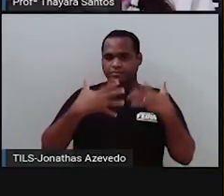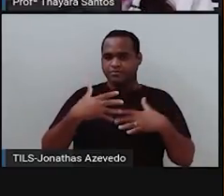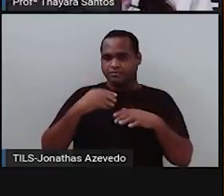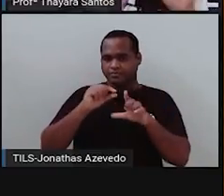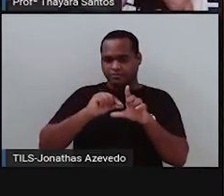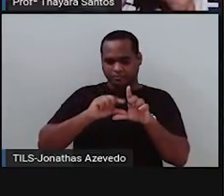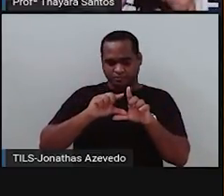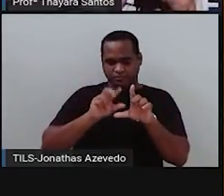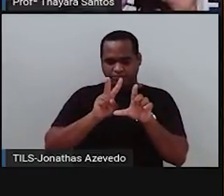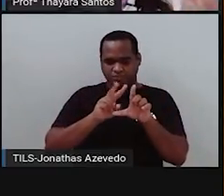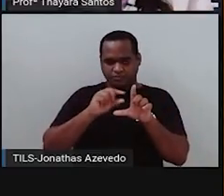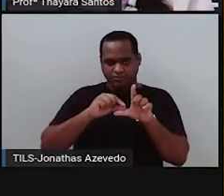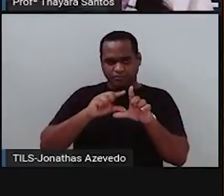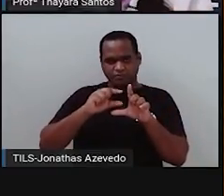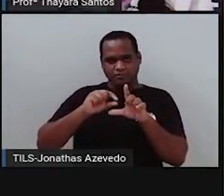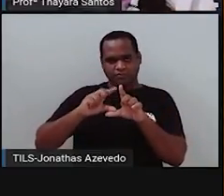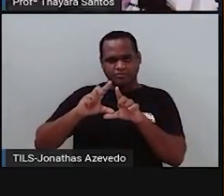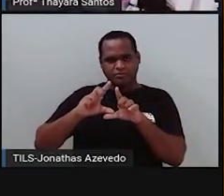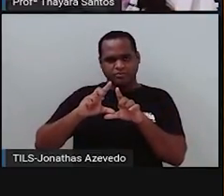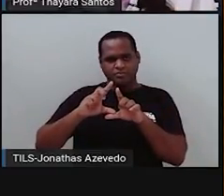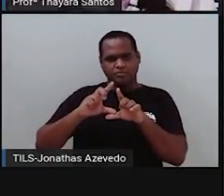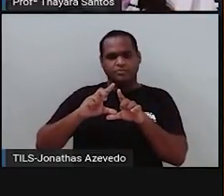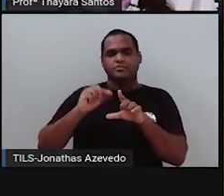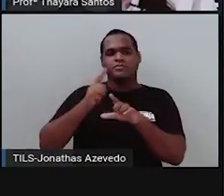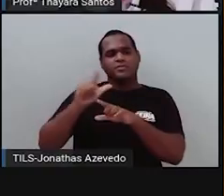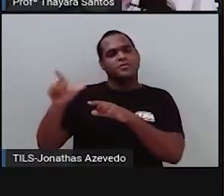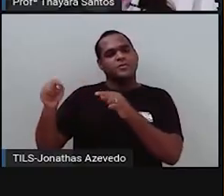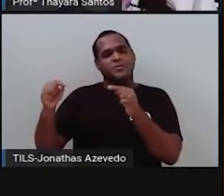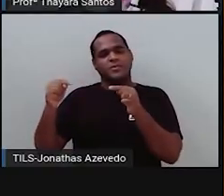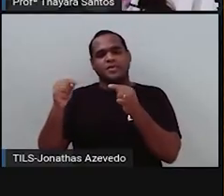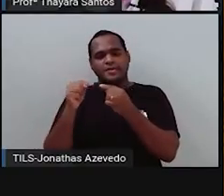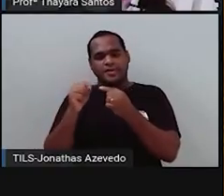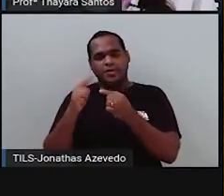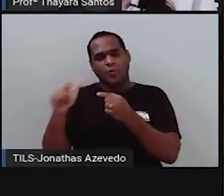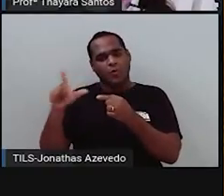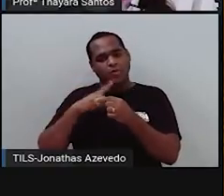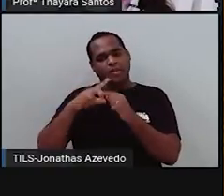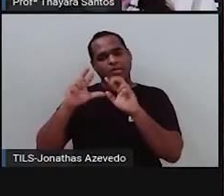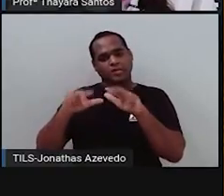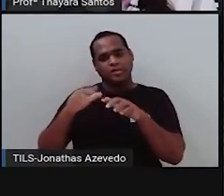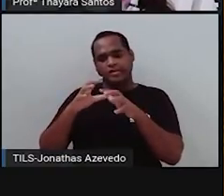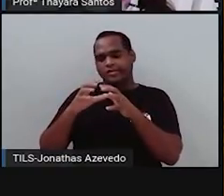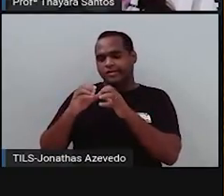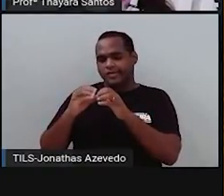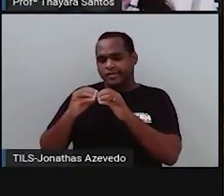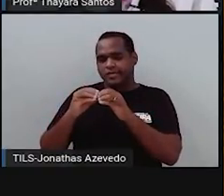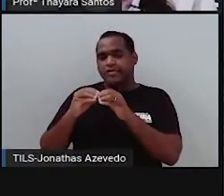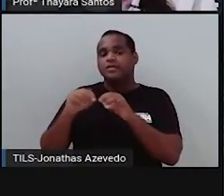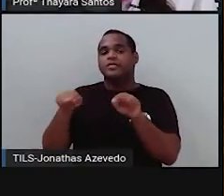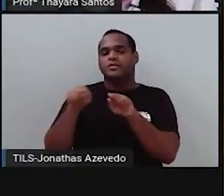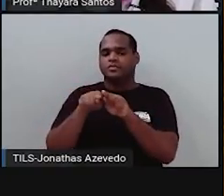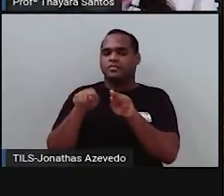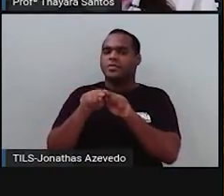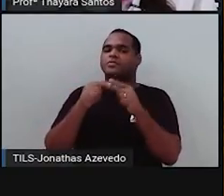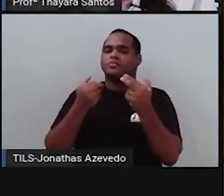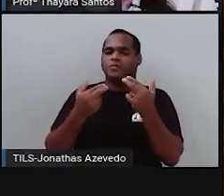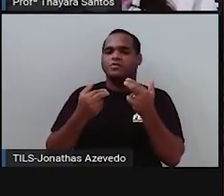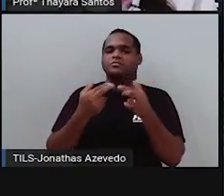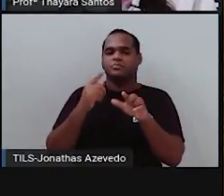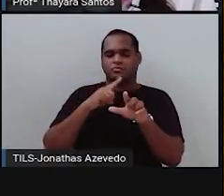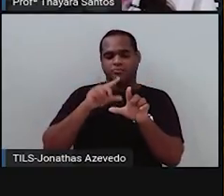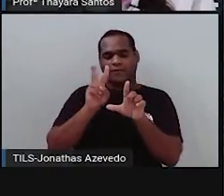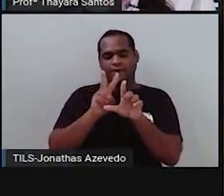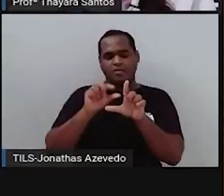maiúsculos, os dois alelos dominantes. E para a outra característica, que é a textura, vai nascer também com os dois alelos